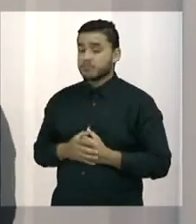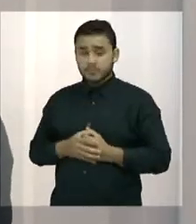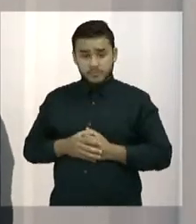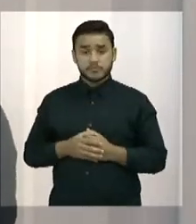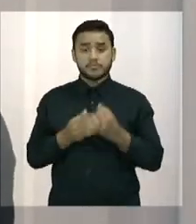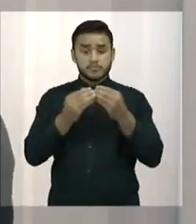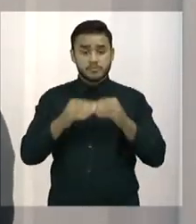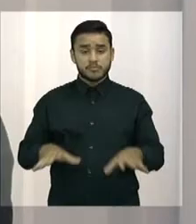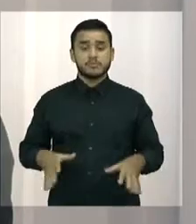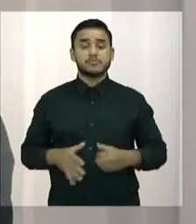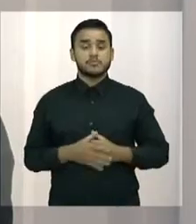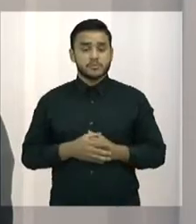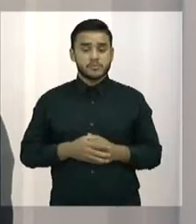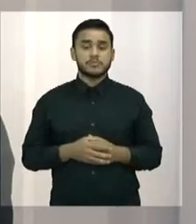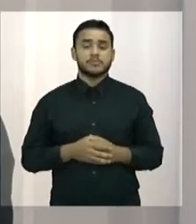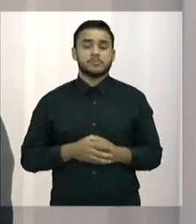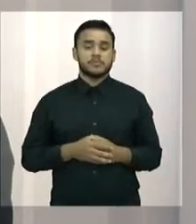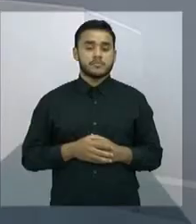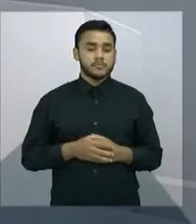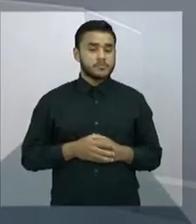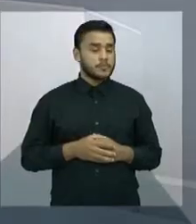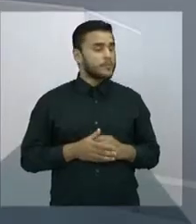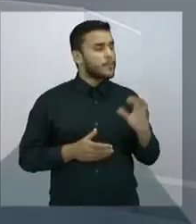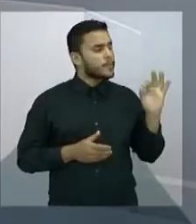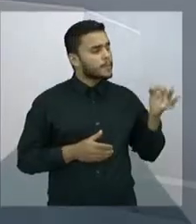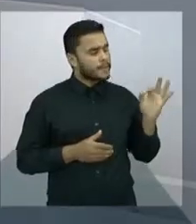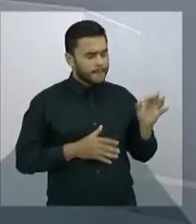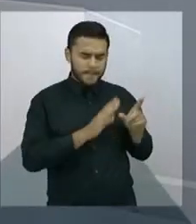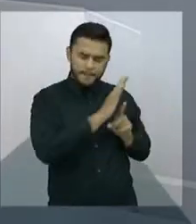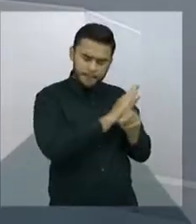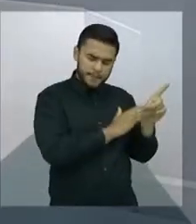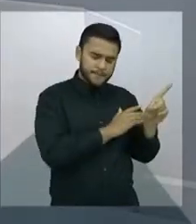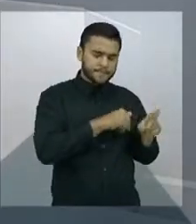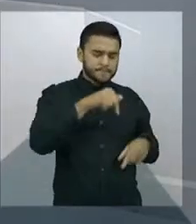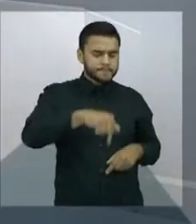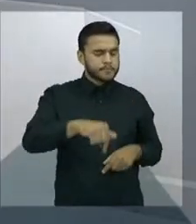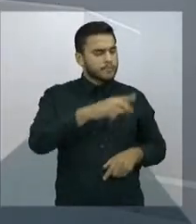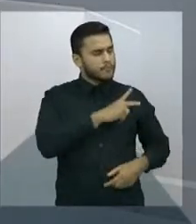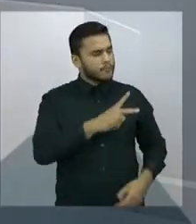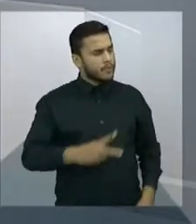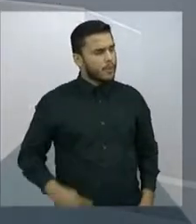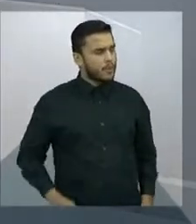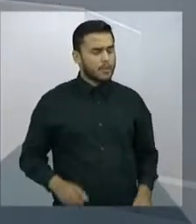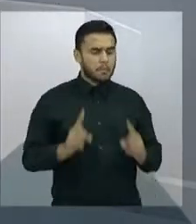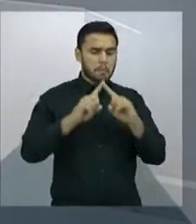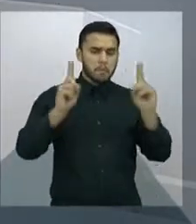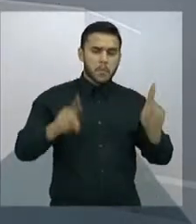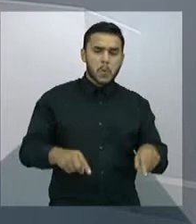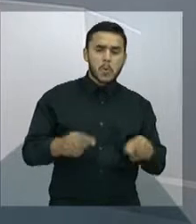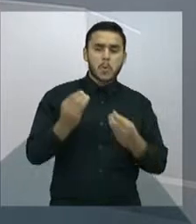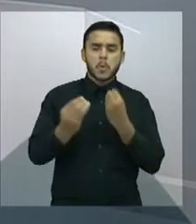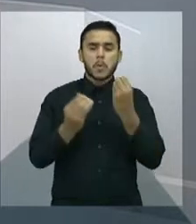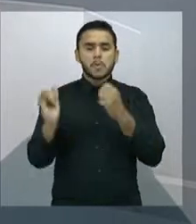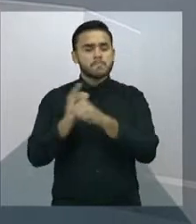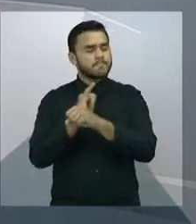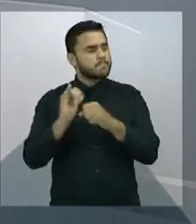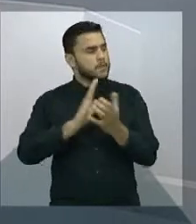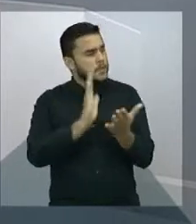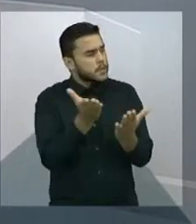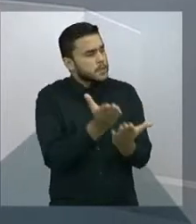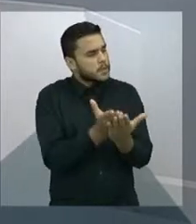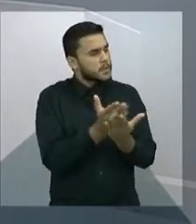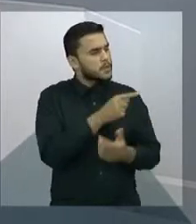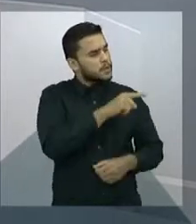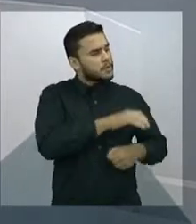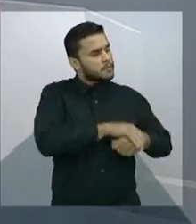essas coisas, né? Exatamente. Agora, e na questão do legislativo, os projetos que o senhor apresentou, os requerimentos,